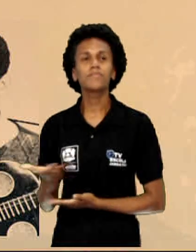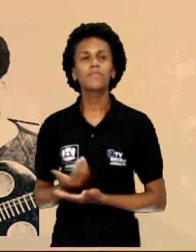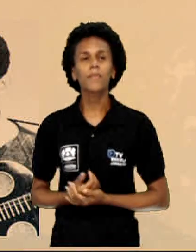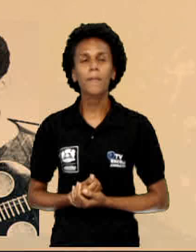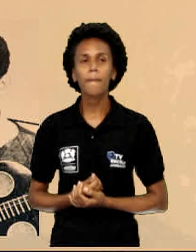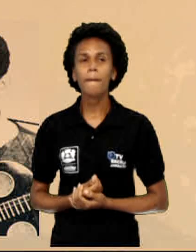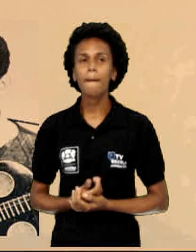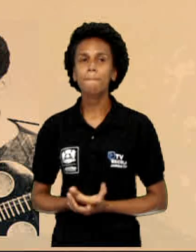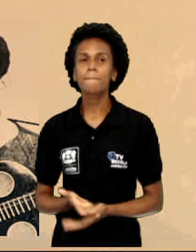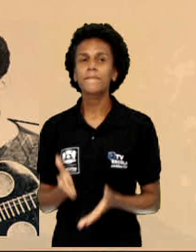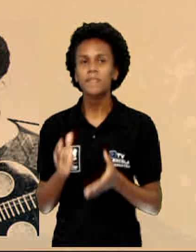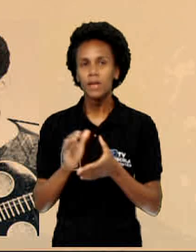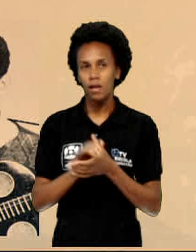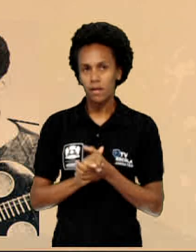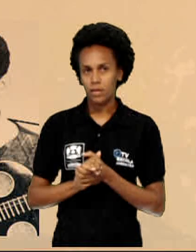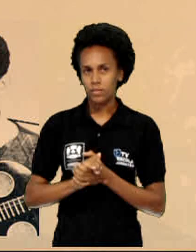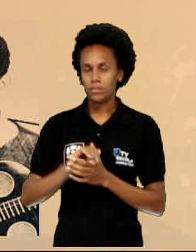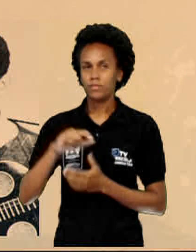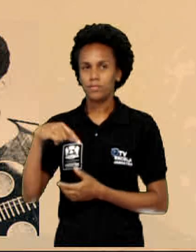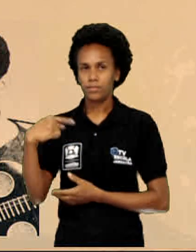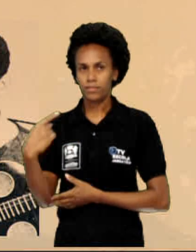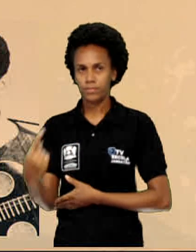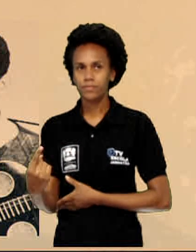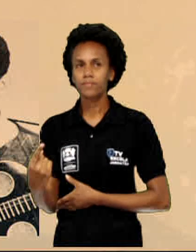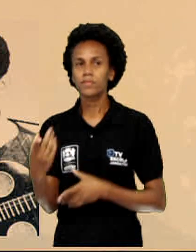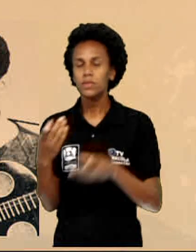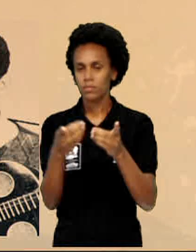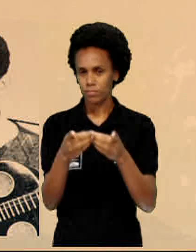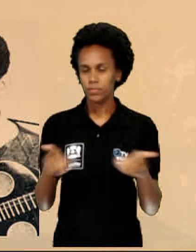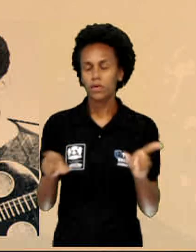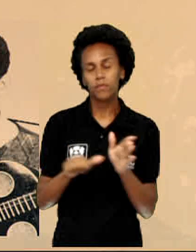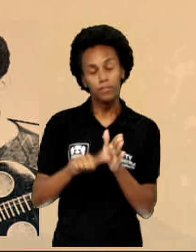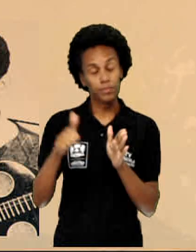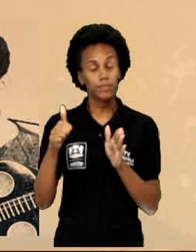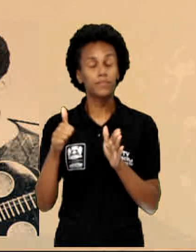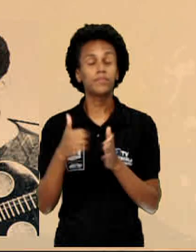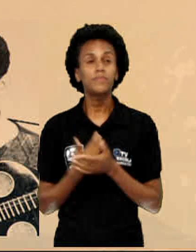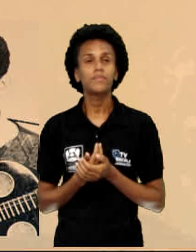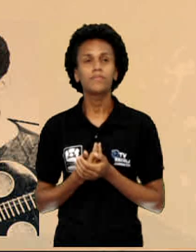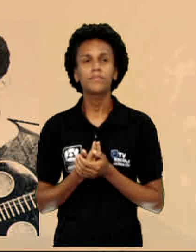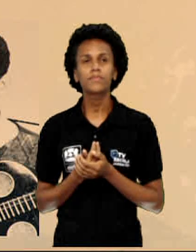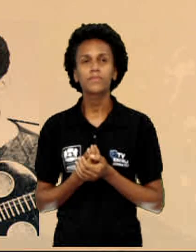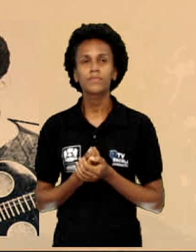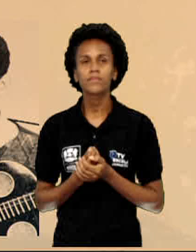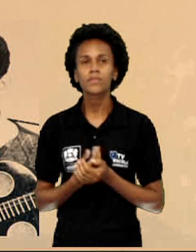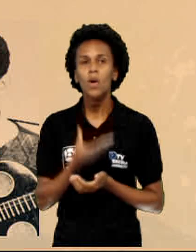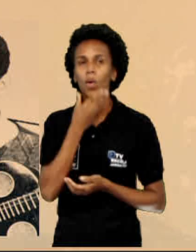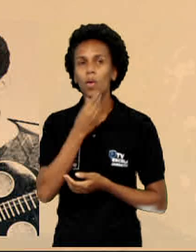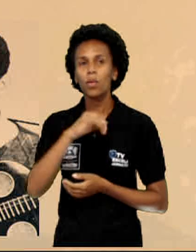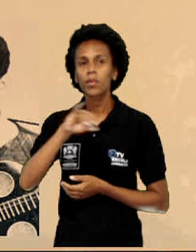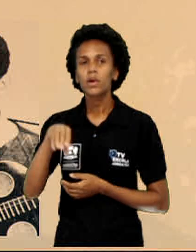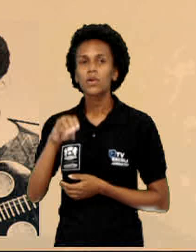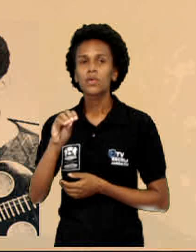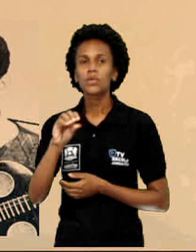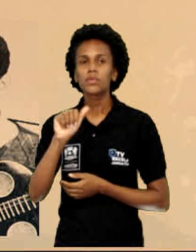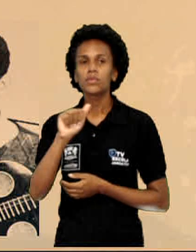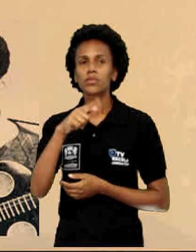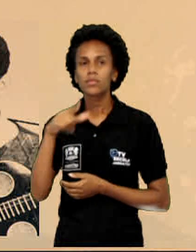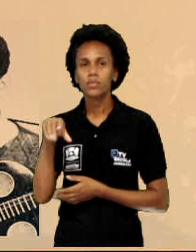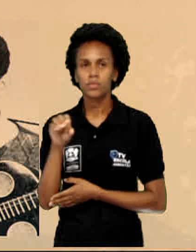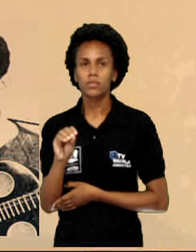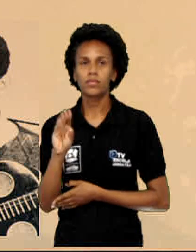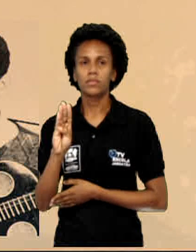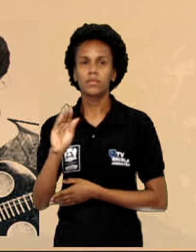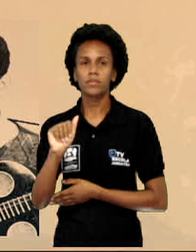Casou-se em seguida, quando divorciou do primeiro marido, com João Batista de Carvalho. Teve